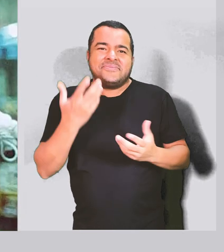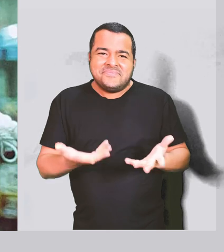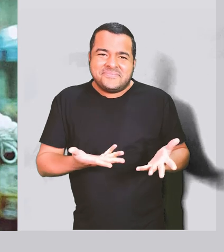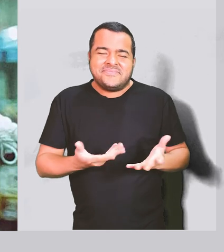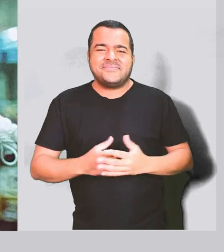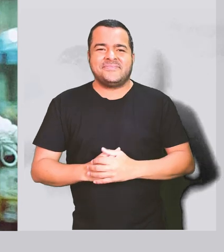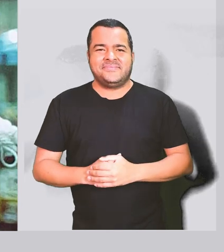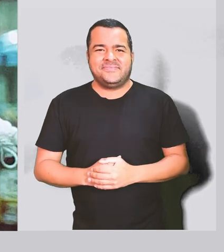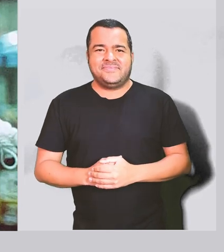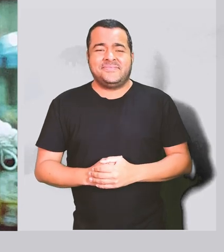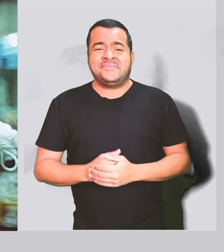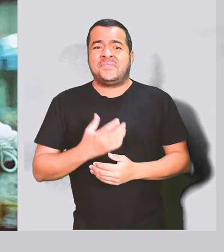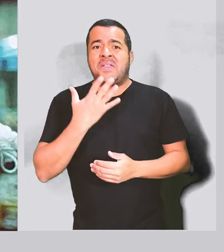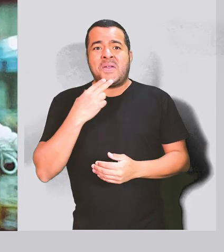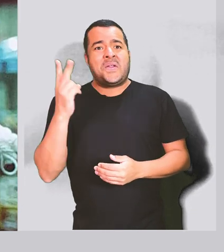negras.